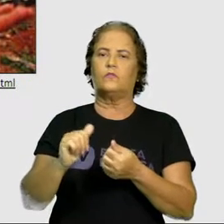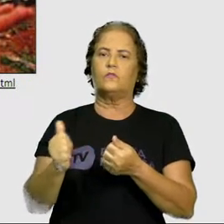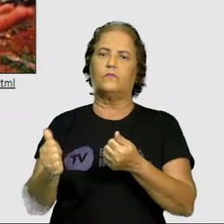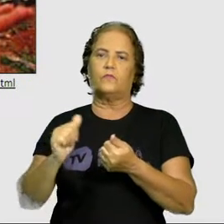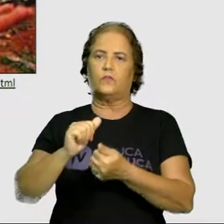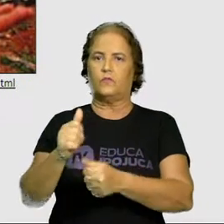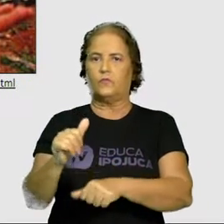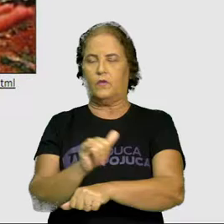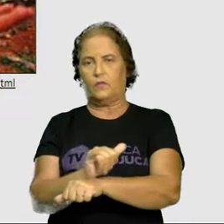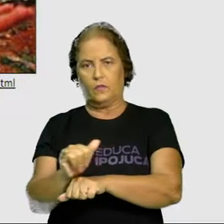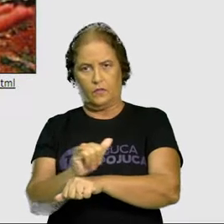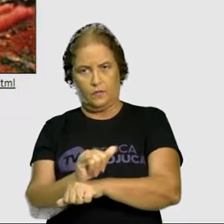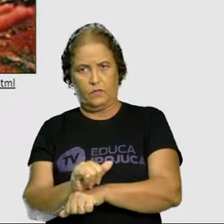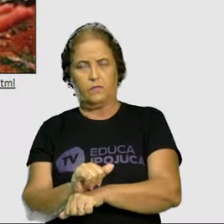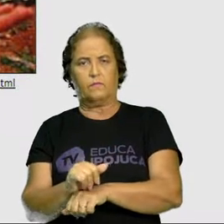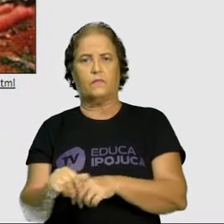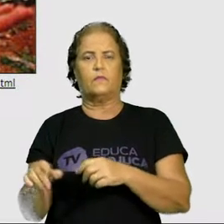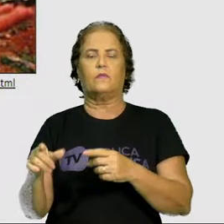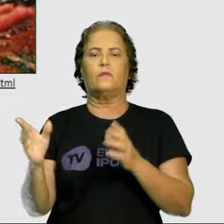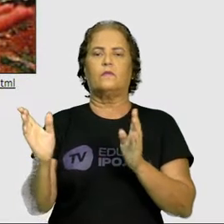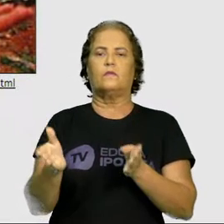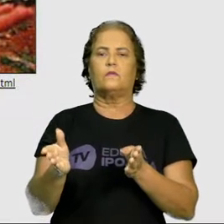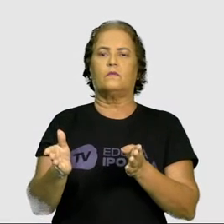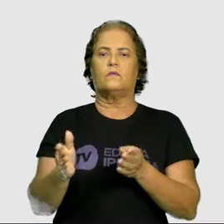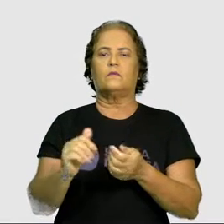das brincadeiras para a nossa atualidade.